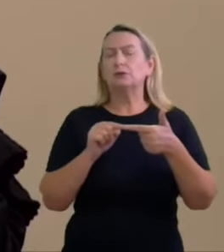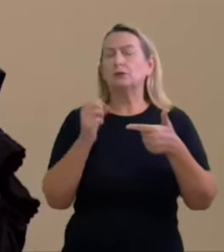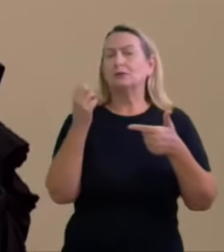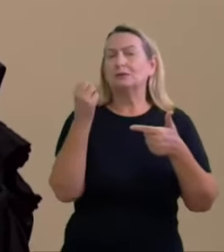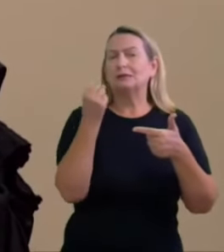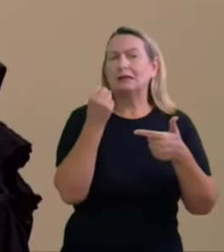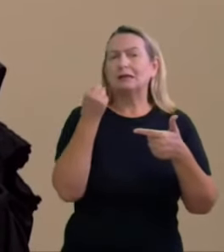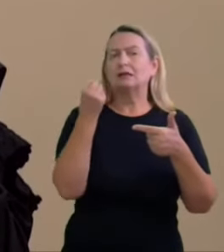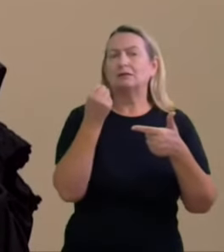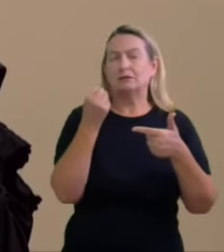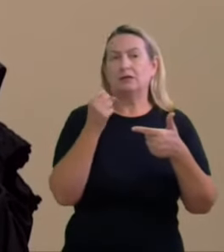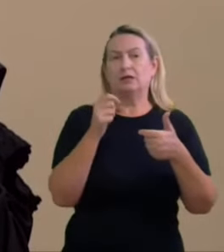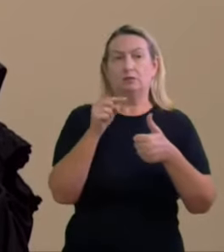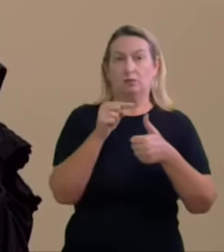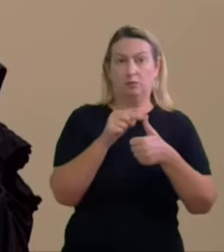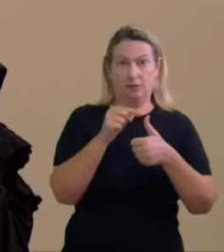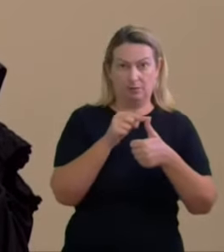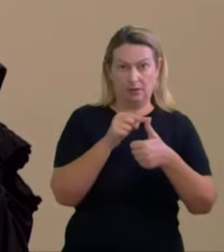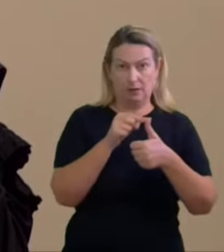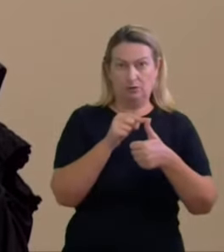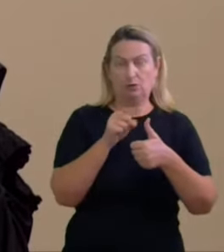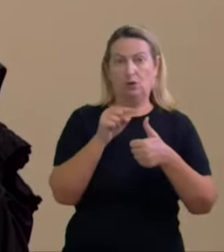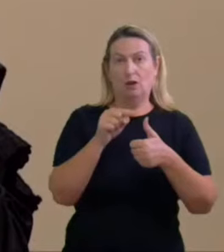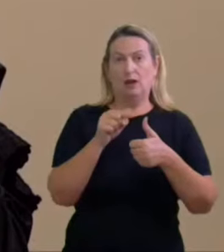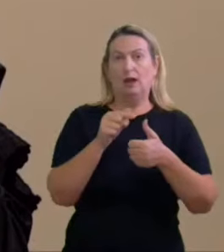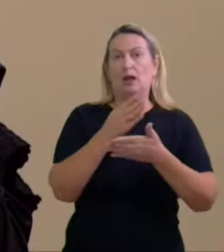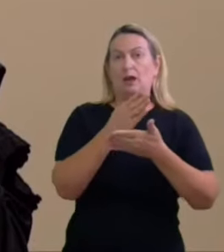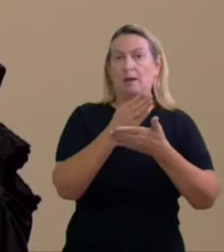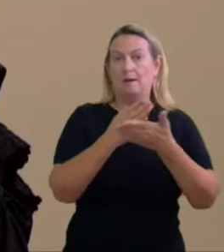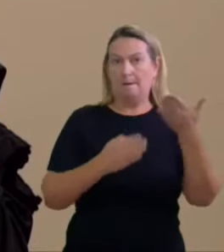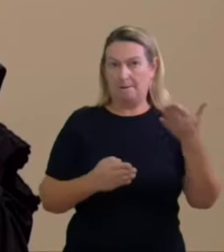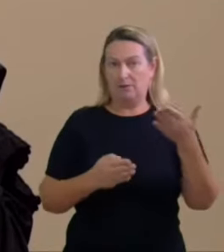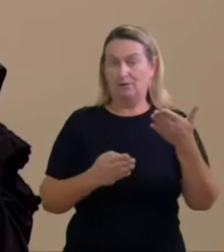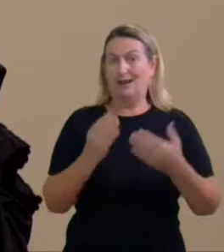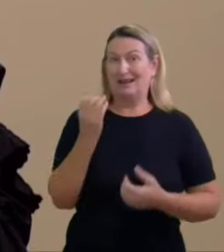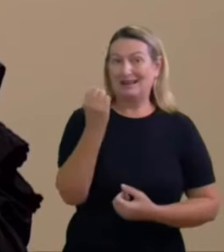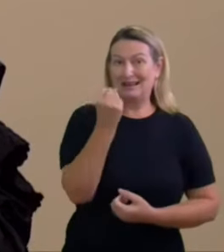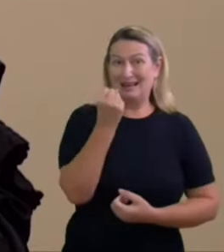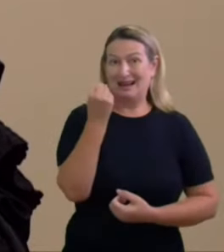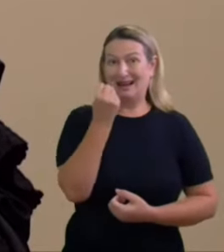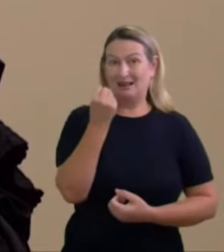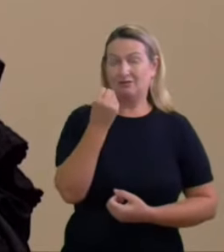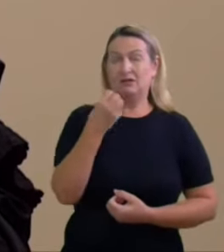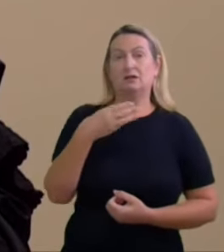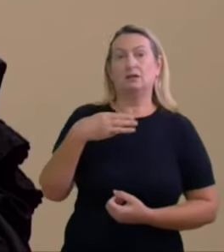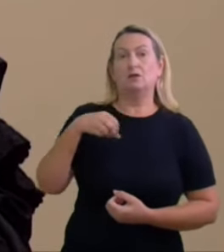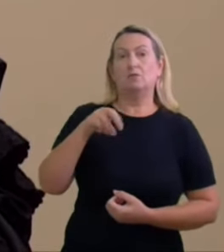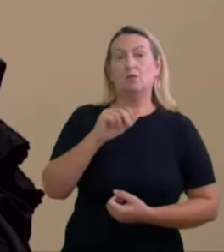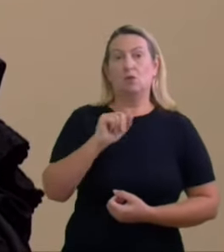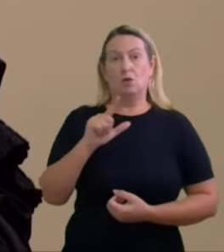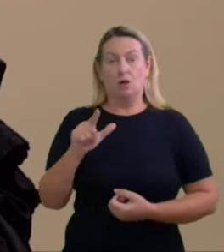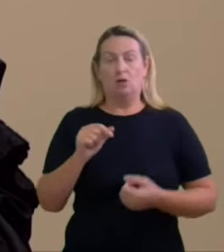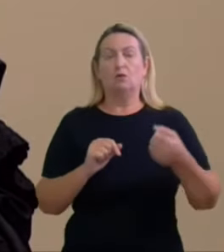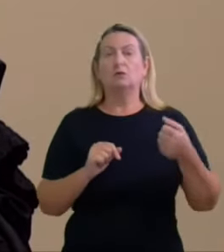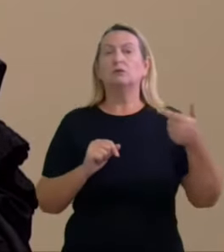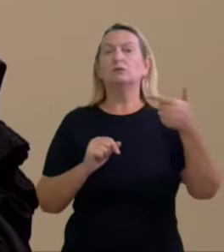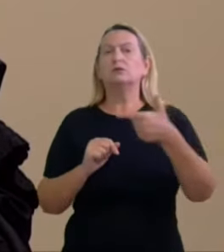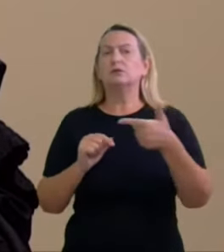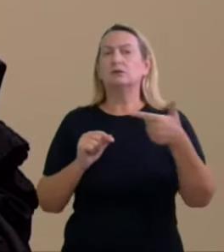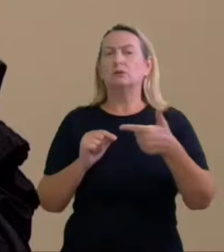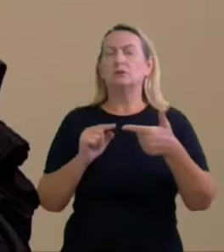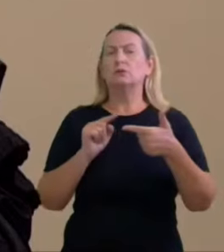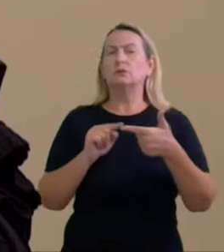então o primeiro é uma reprovabilidade uma gravidade moral digamos assim e o segundo inferir com